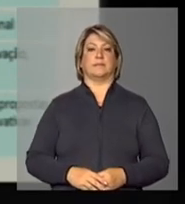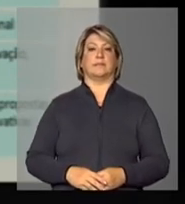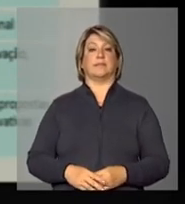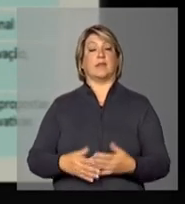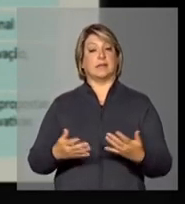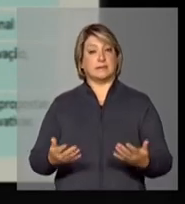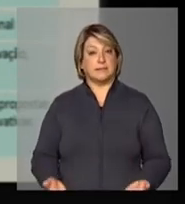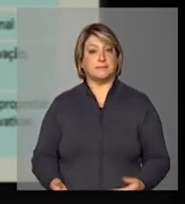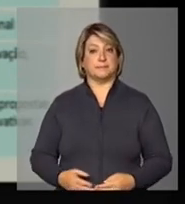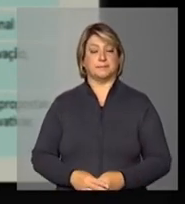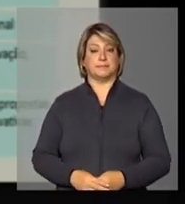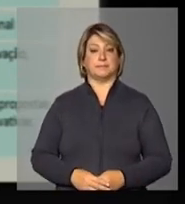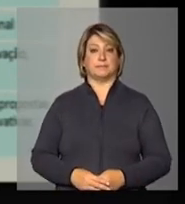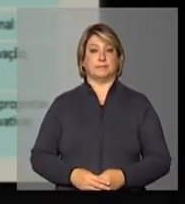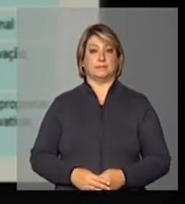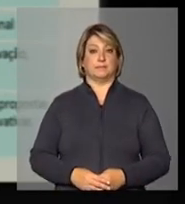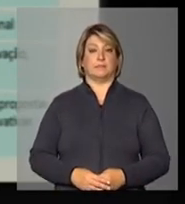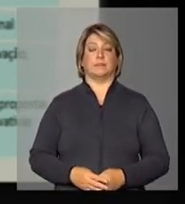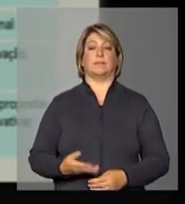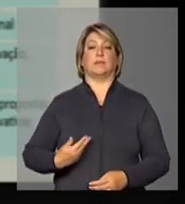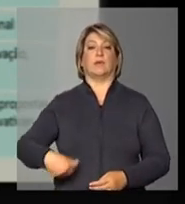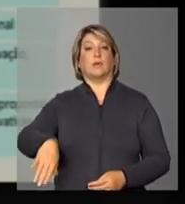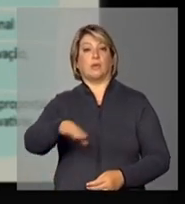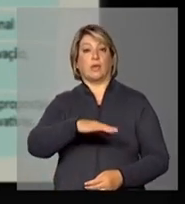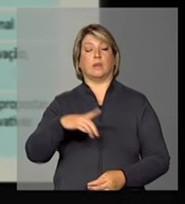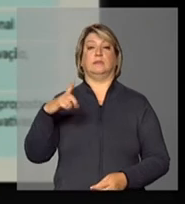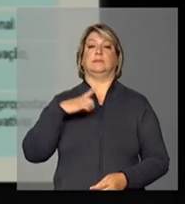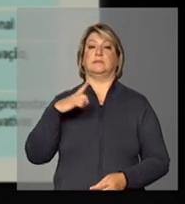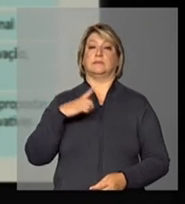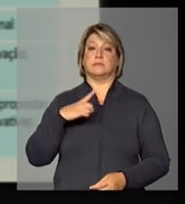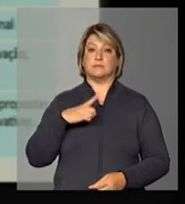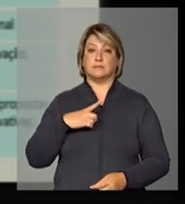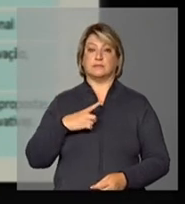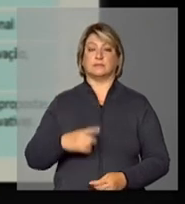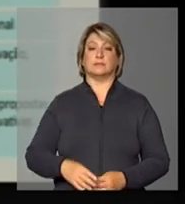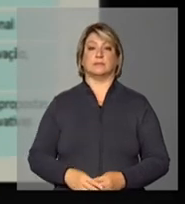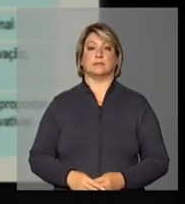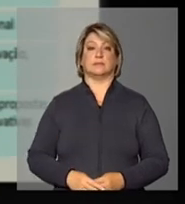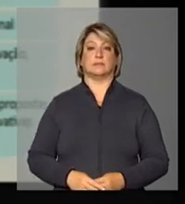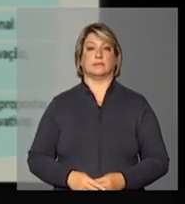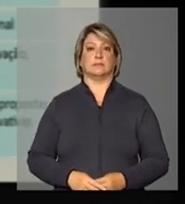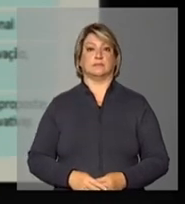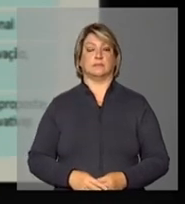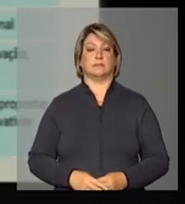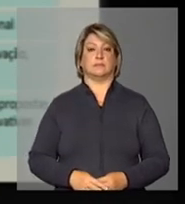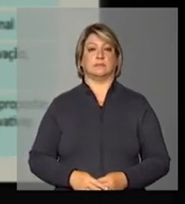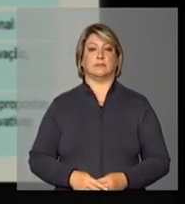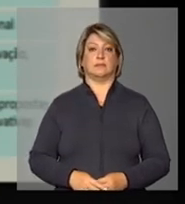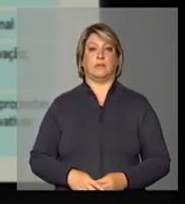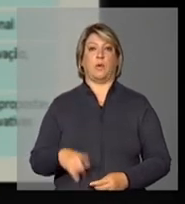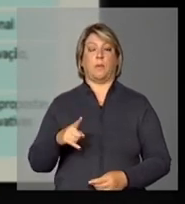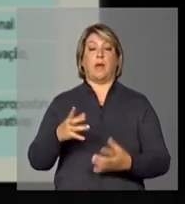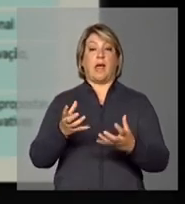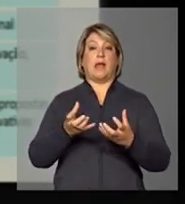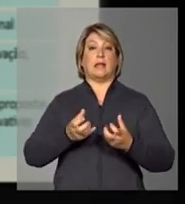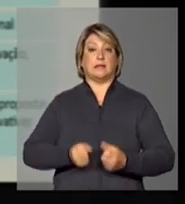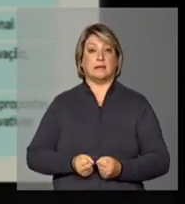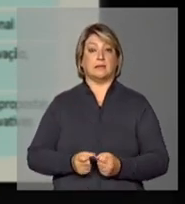sentido nós temos uma adesão